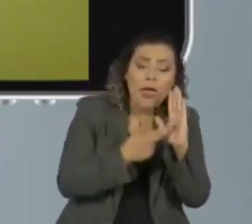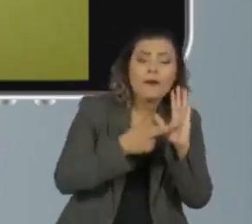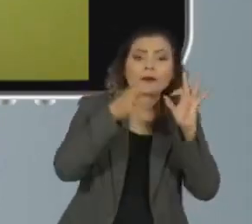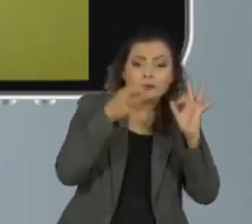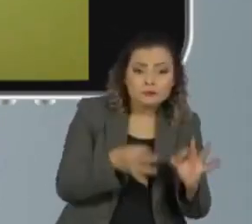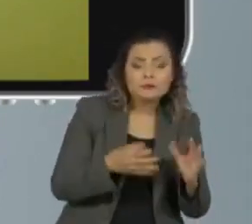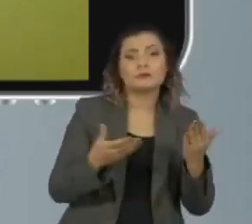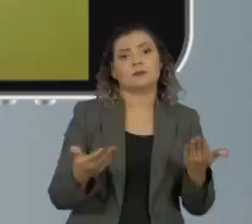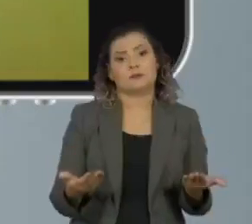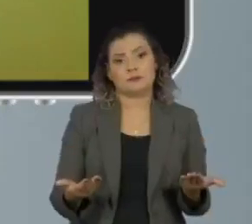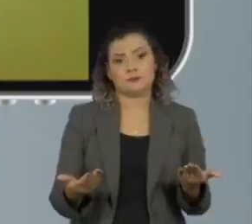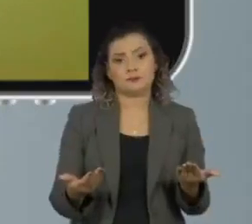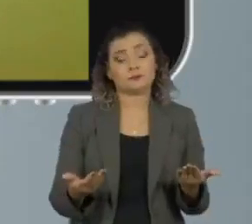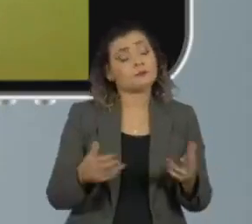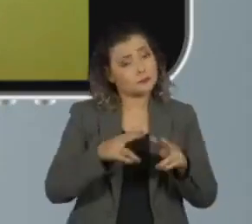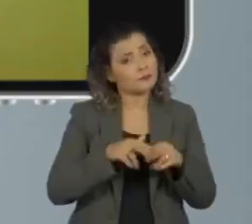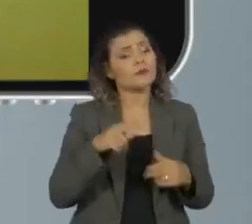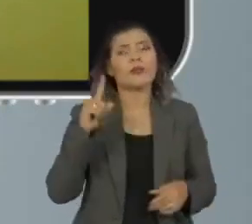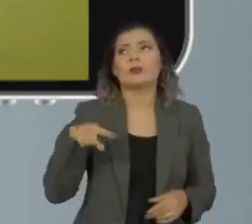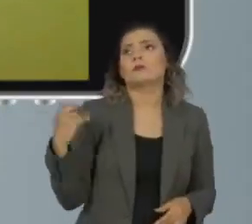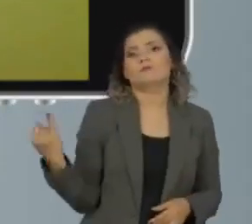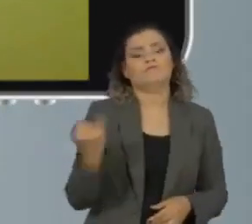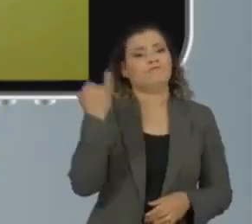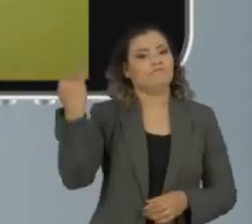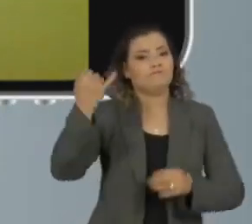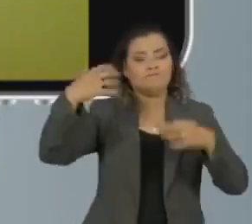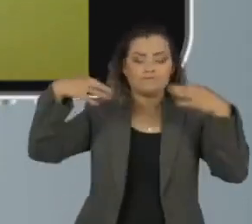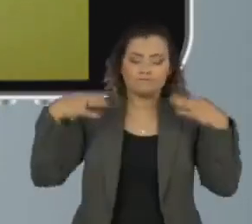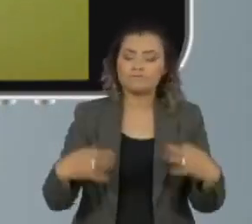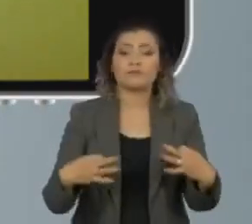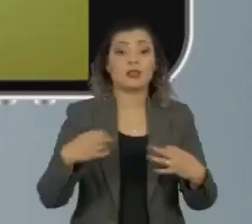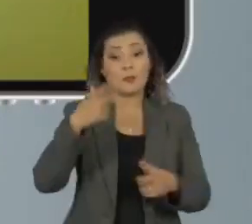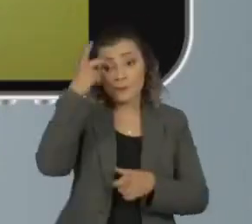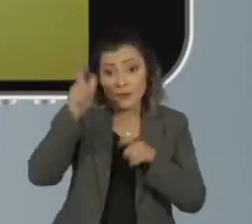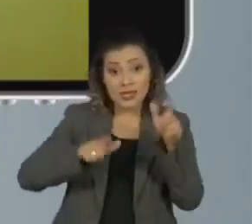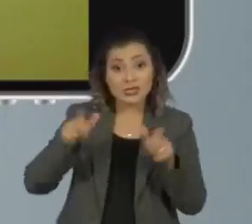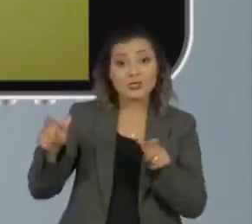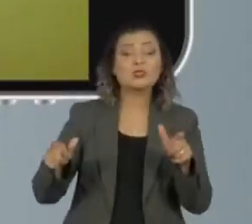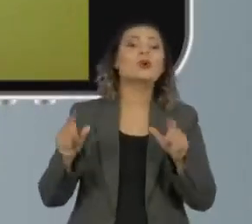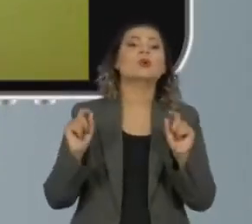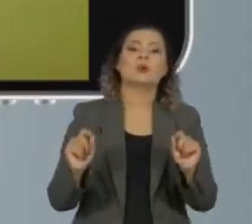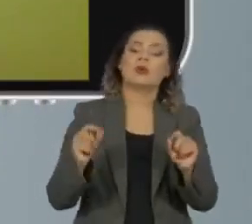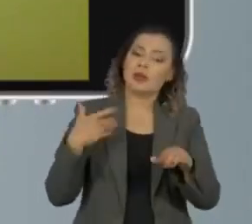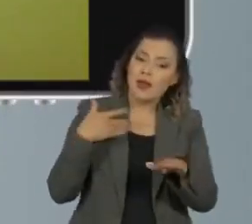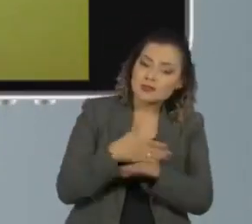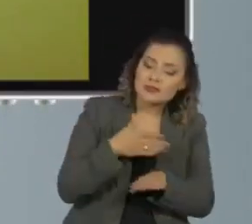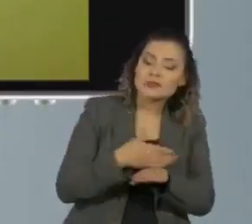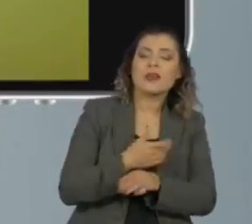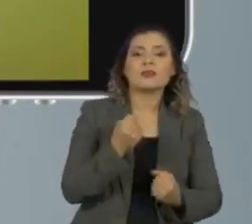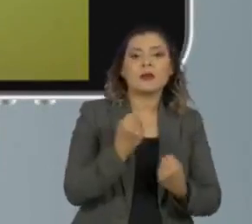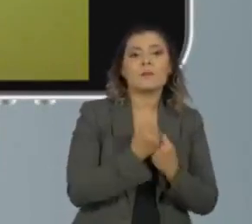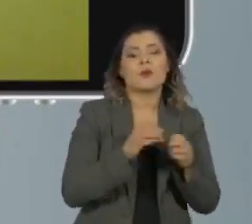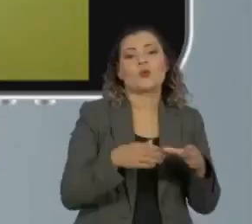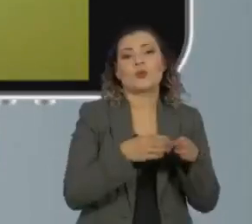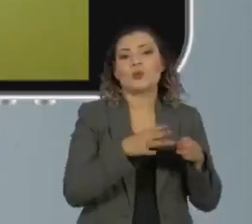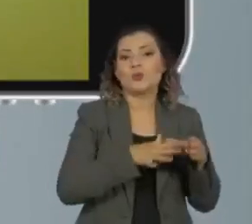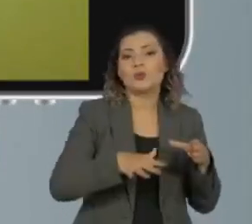formalização. Então é fundamental que se as pessoas tiverem acesso a mecanismos de apoio,